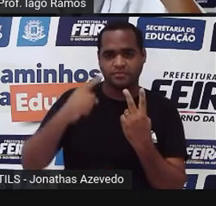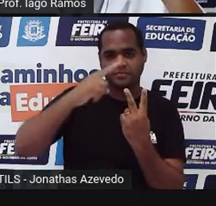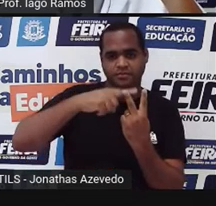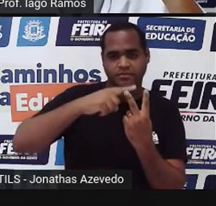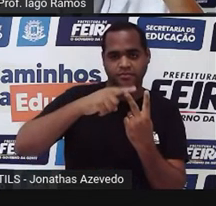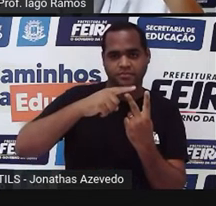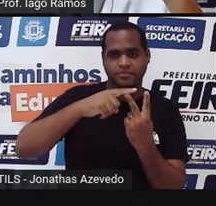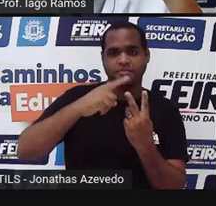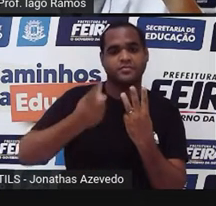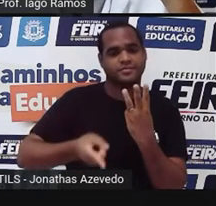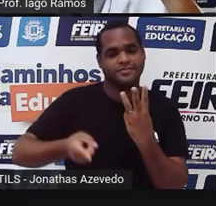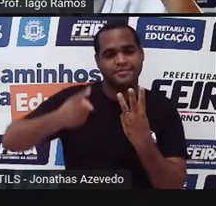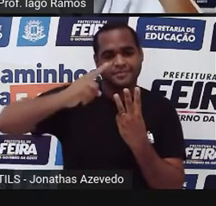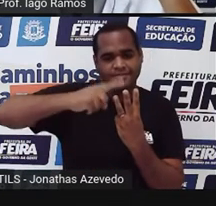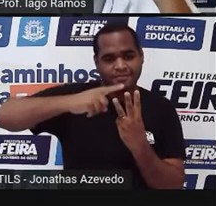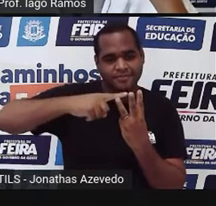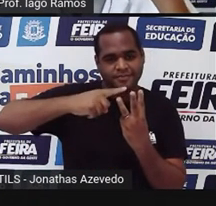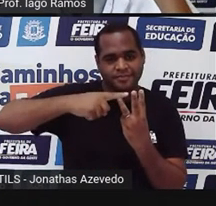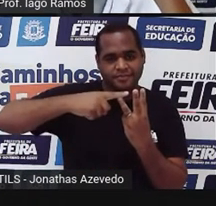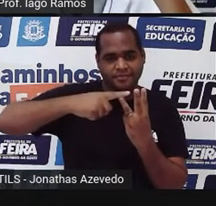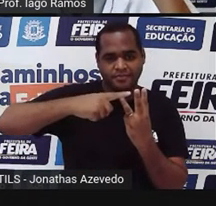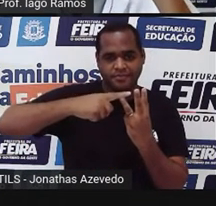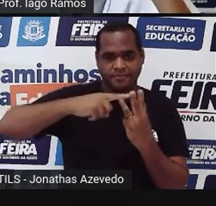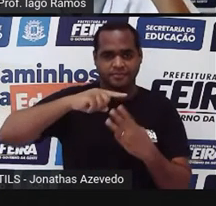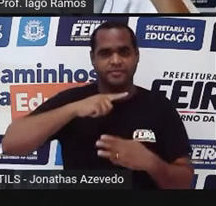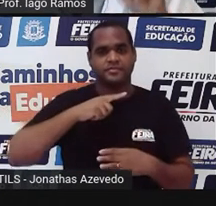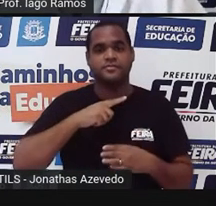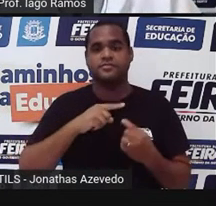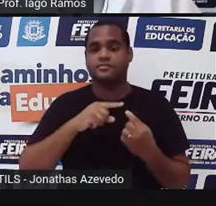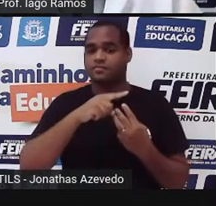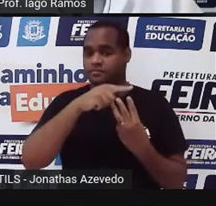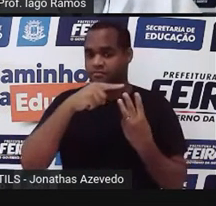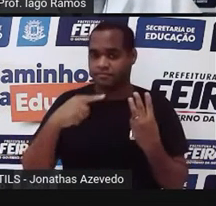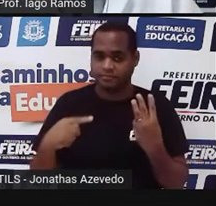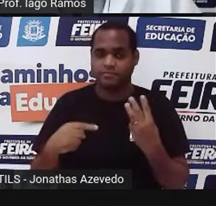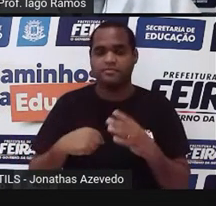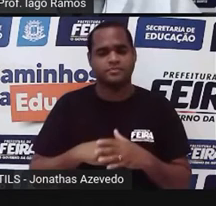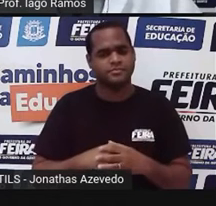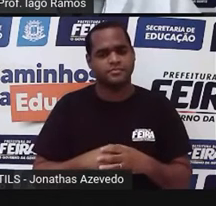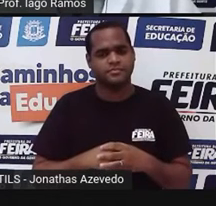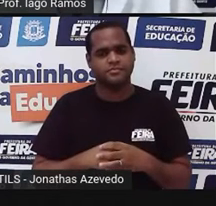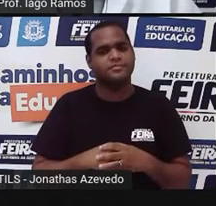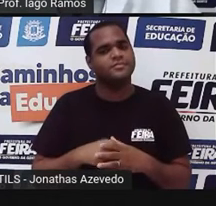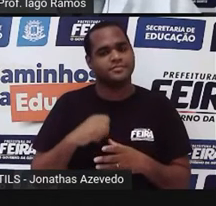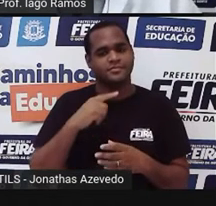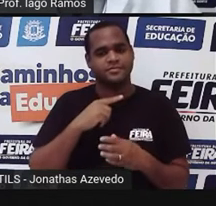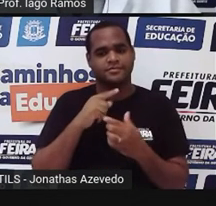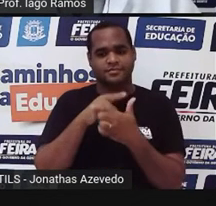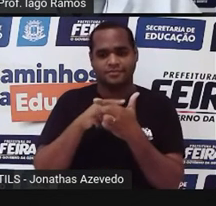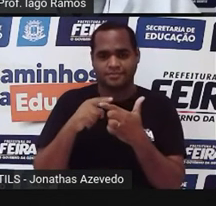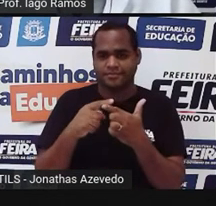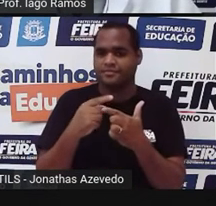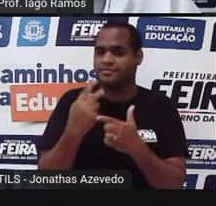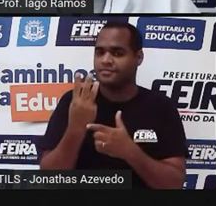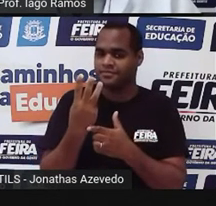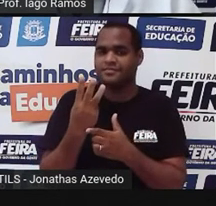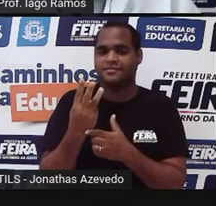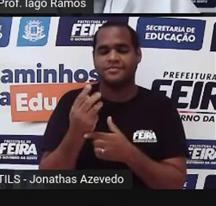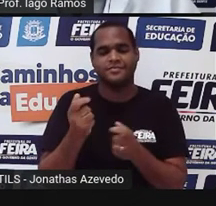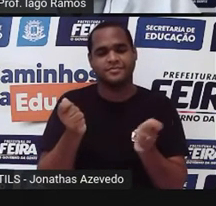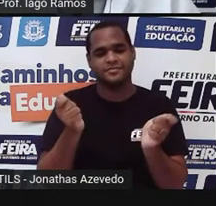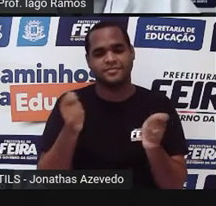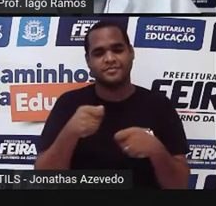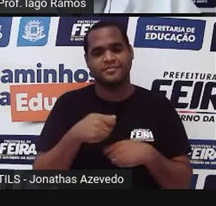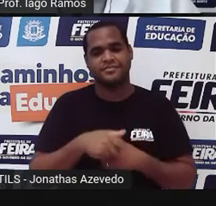unidade 3. São 3, unidades. Por isso que essa divisão acontece por 3.